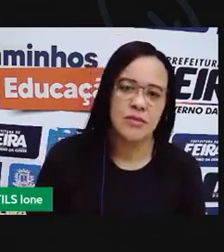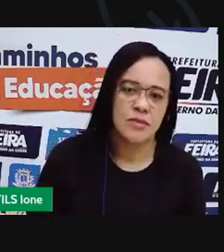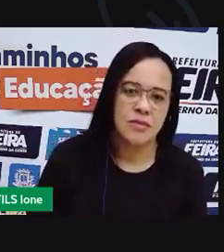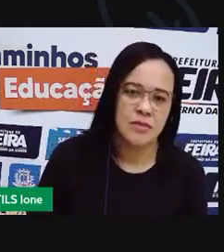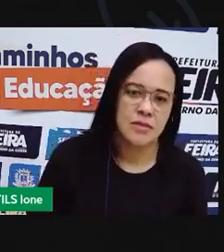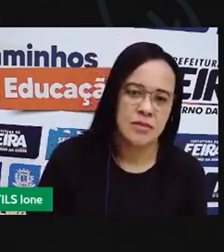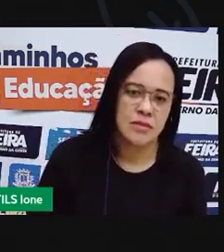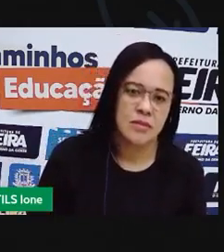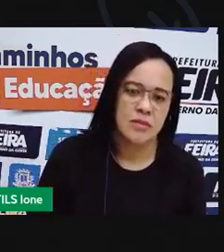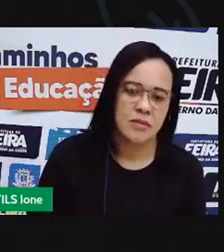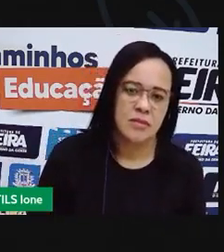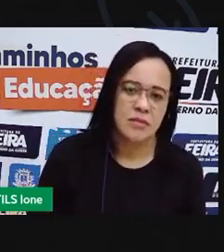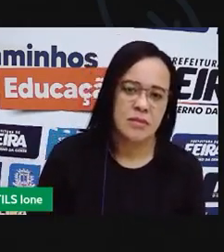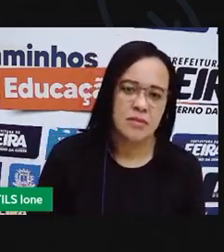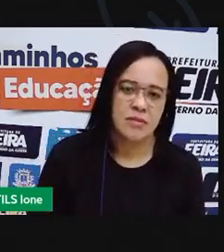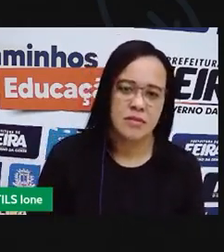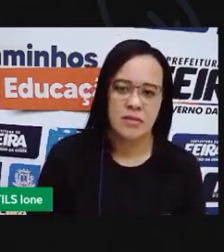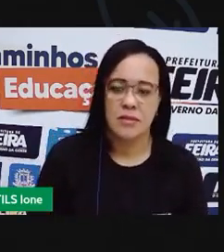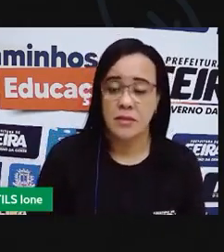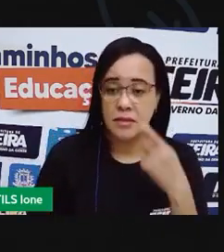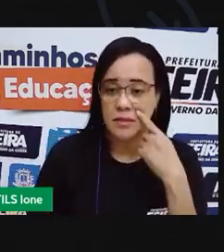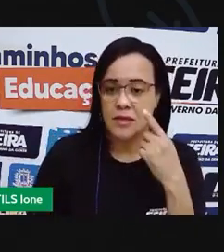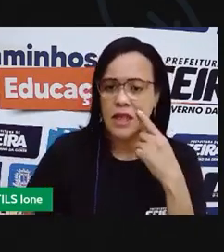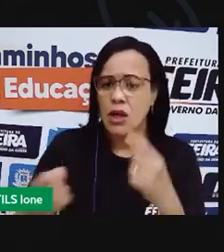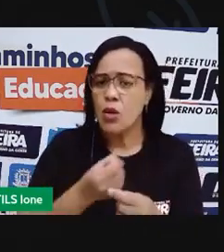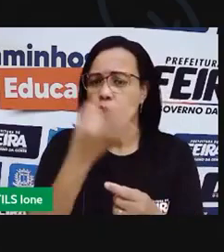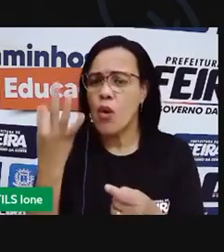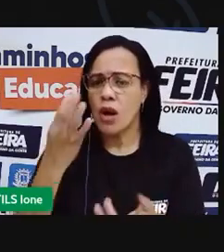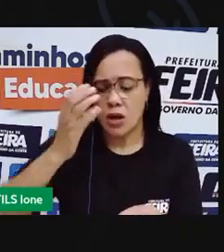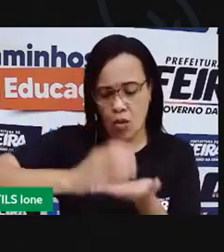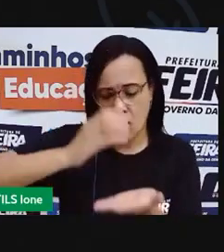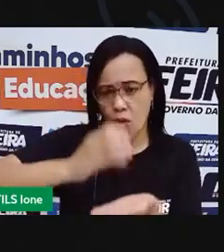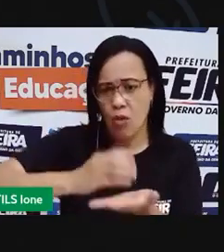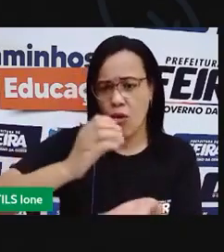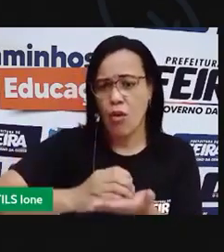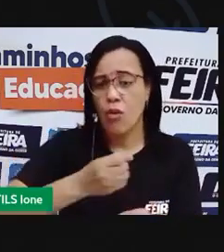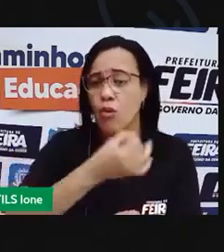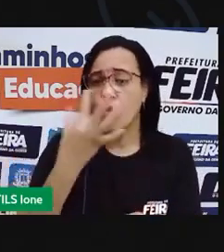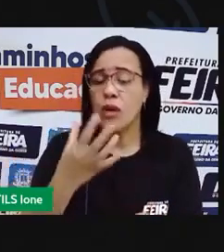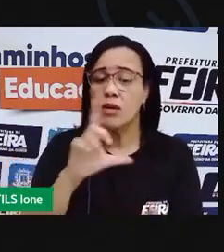vamos ver quantos copos tem aqui nessa filha